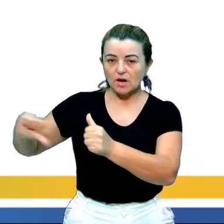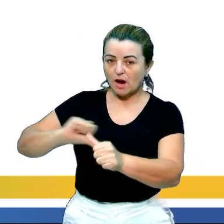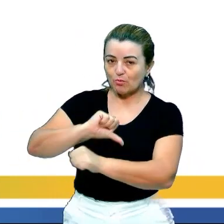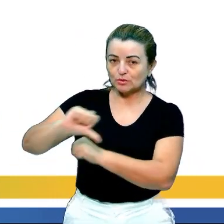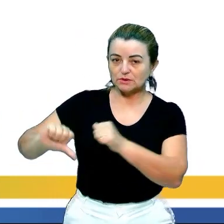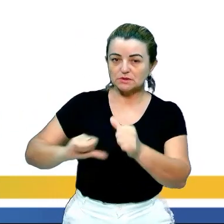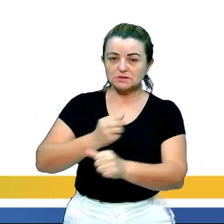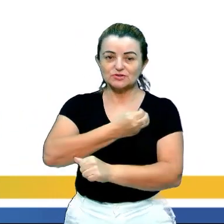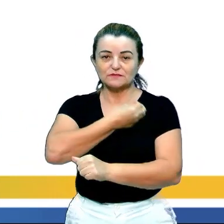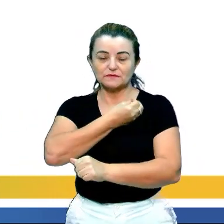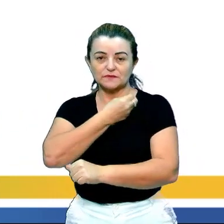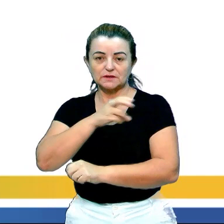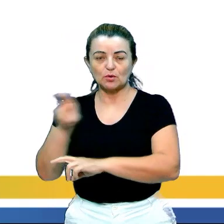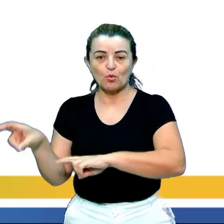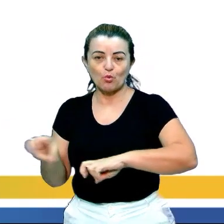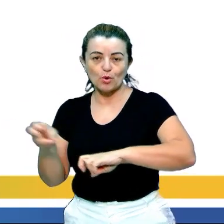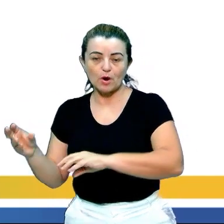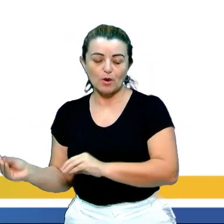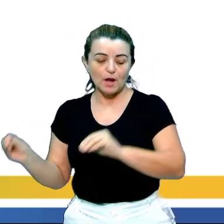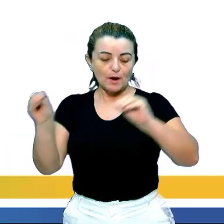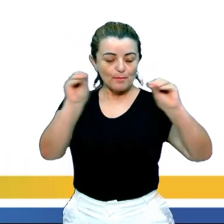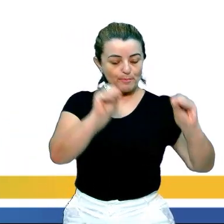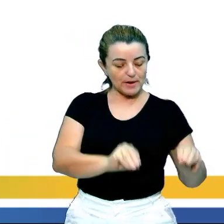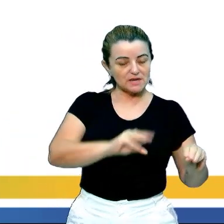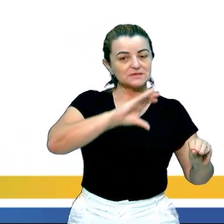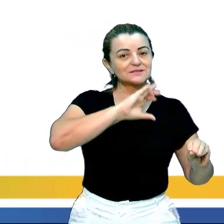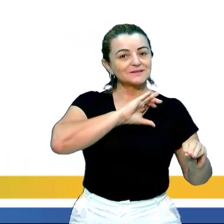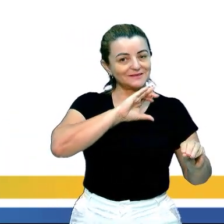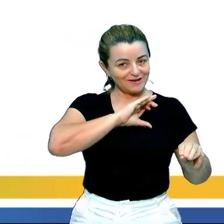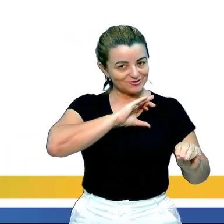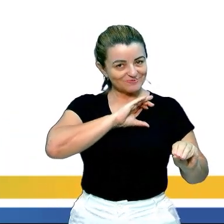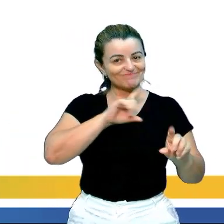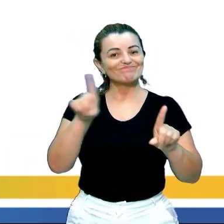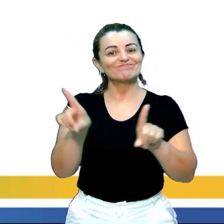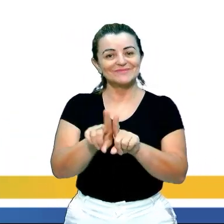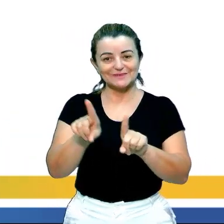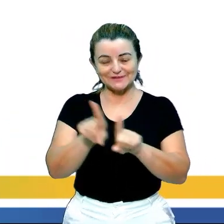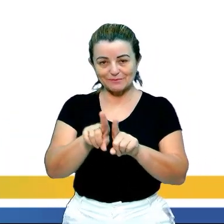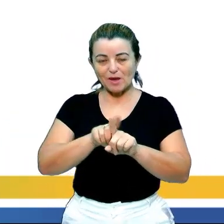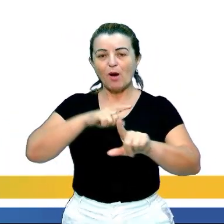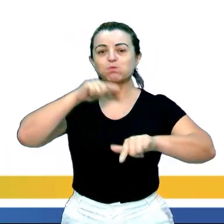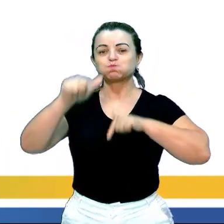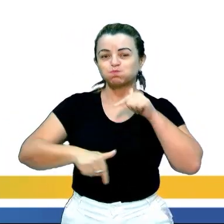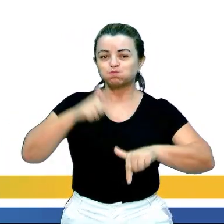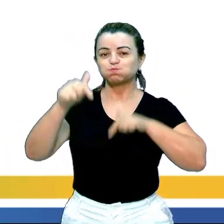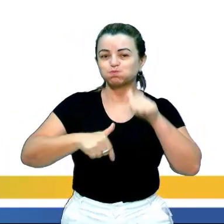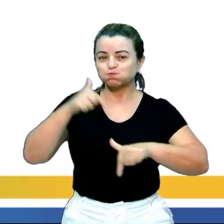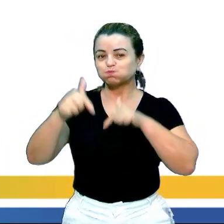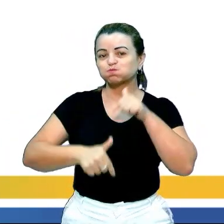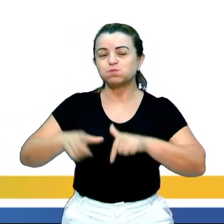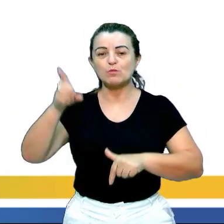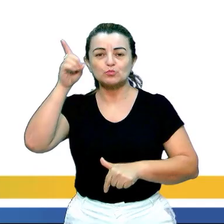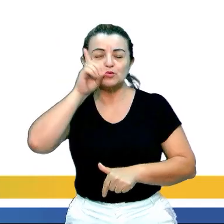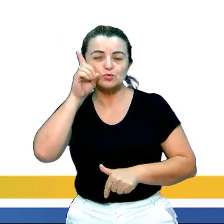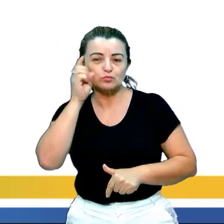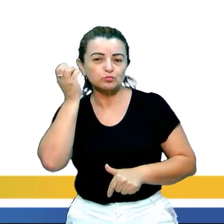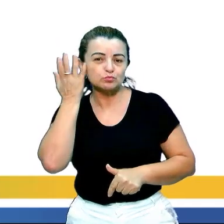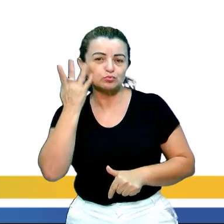contexto urbano e a rotina intensa que gera o sedentarismo entre os indivíduos.